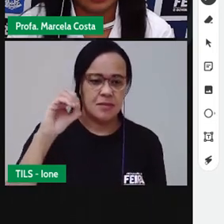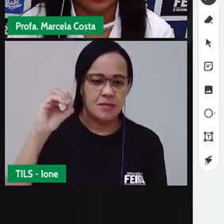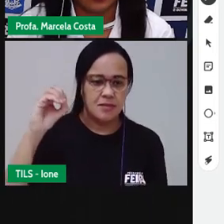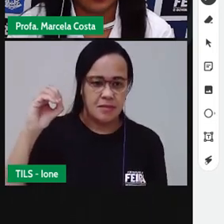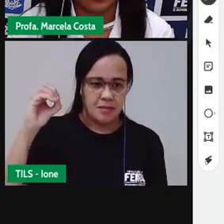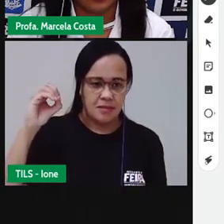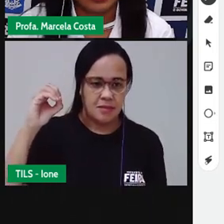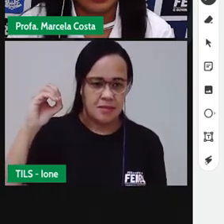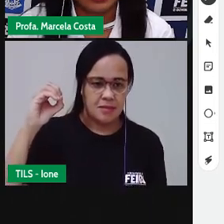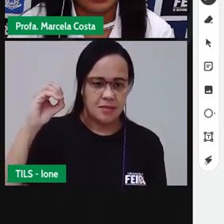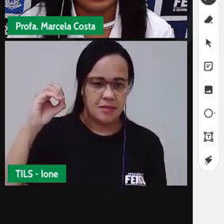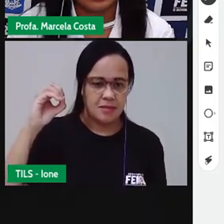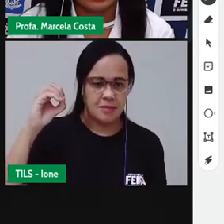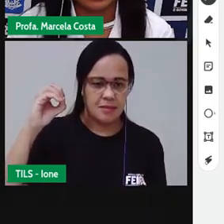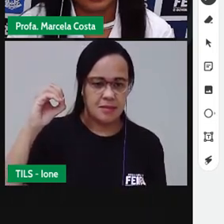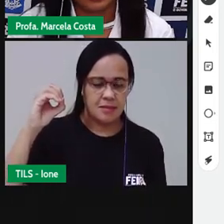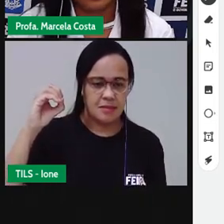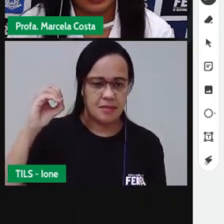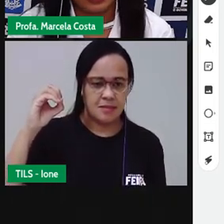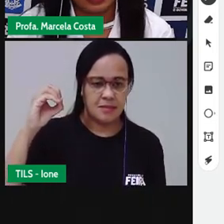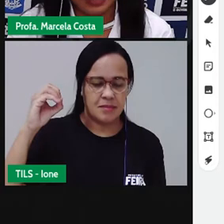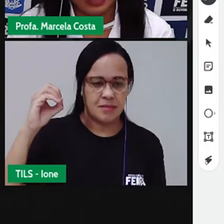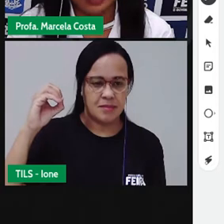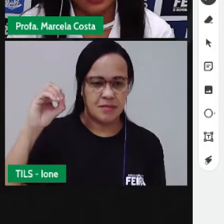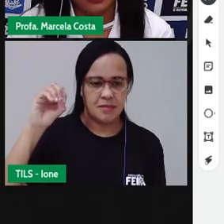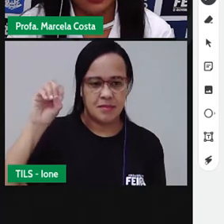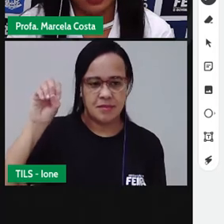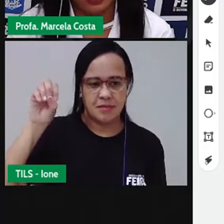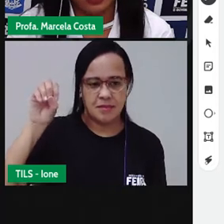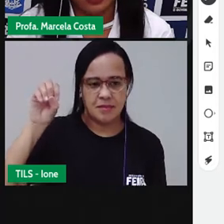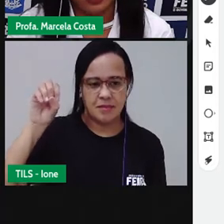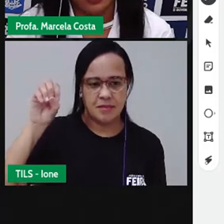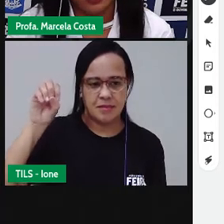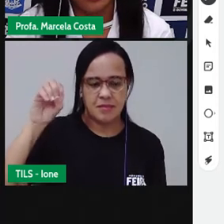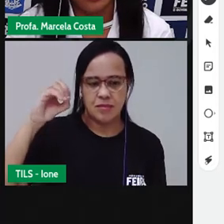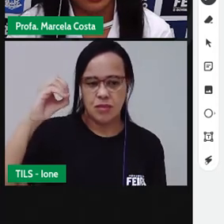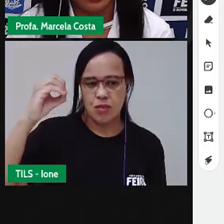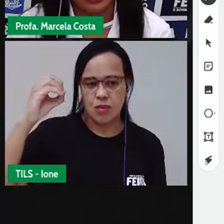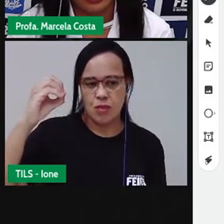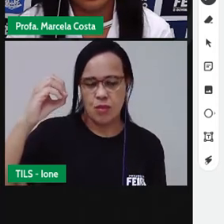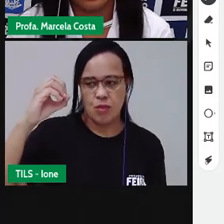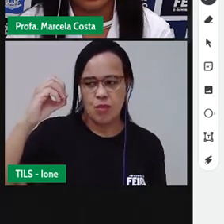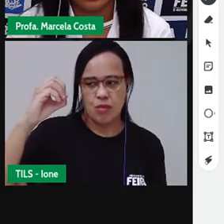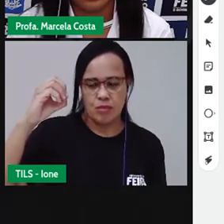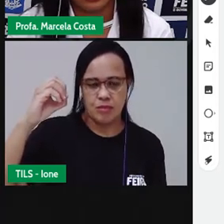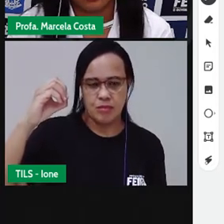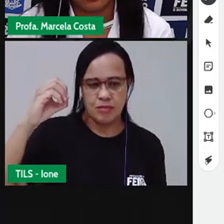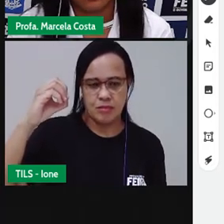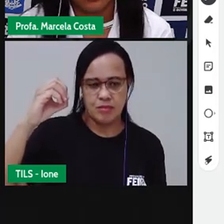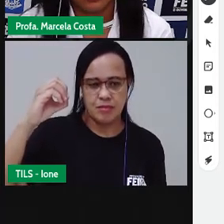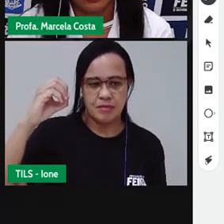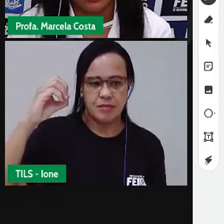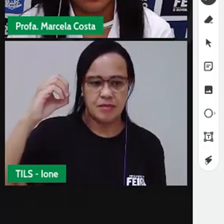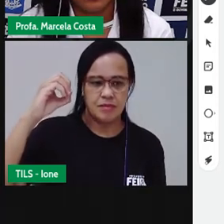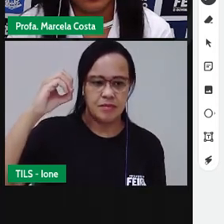fazendo com o lado. Traçado reto para baixo. Vim puxando pro lado direito.